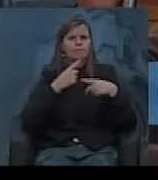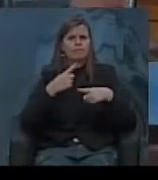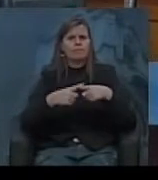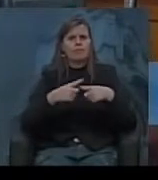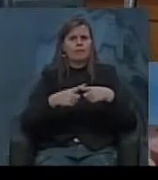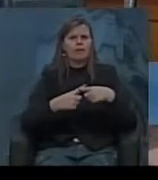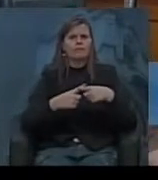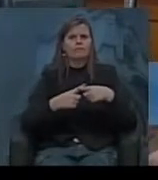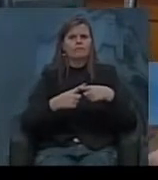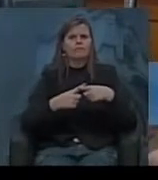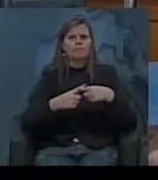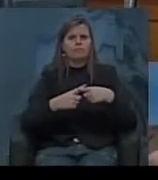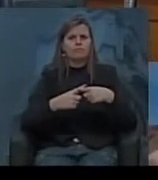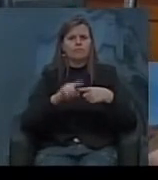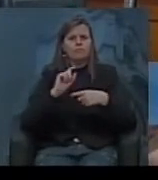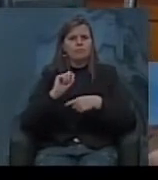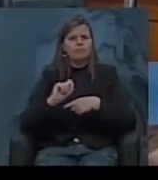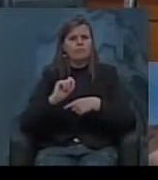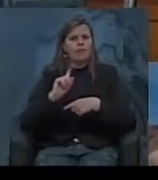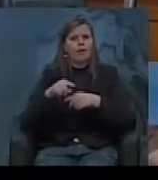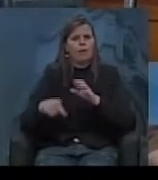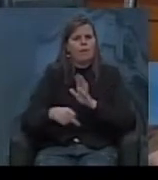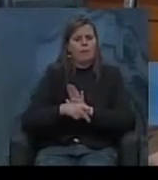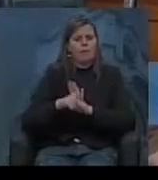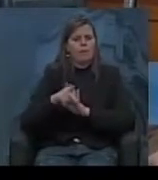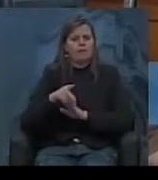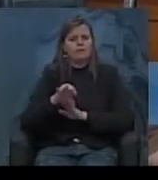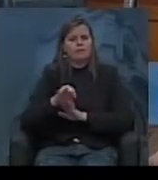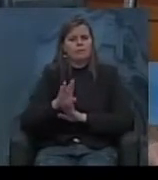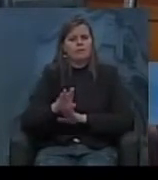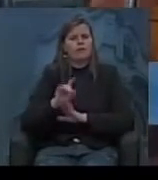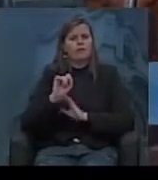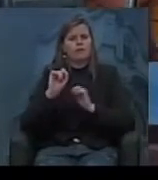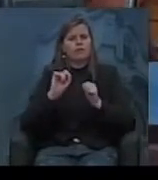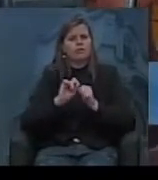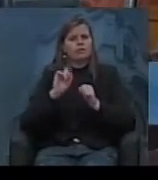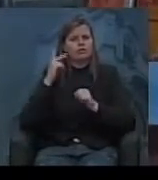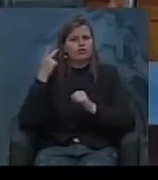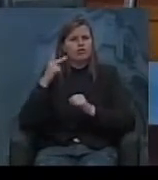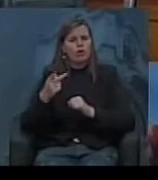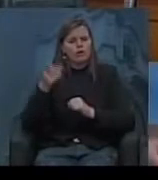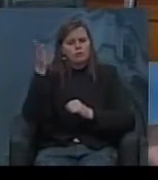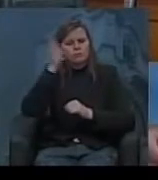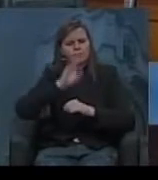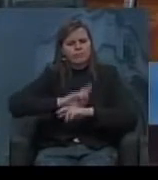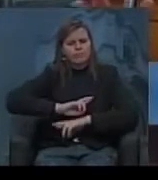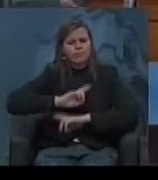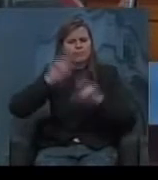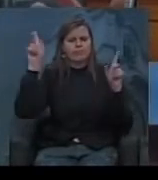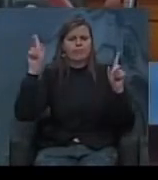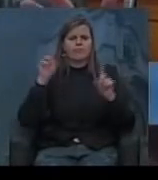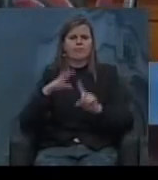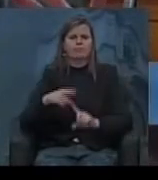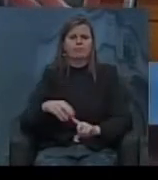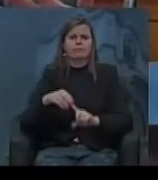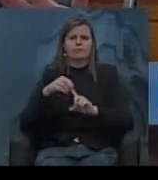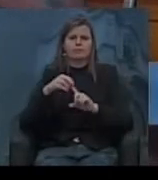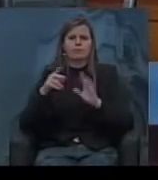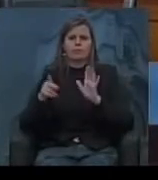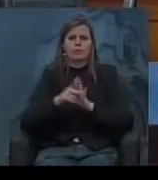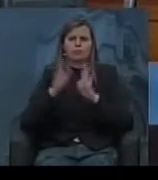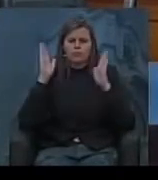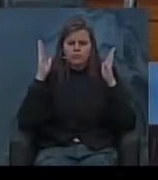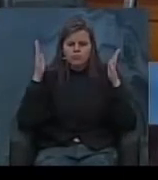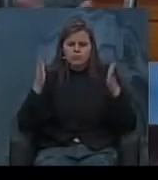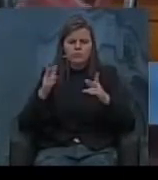quadros esses homens que fizeram a história do Brasil de forma tão diferenciada principalmente voltado